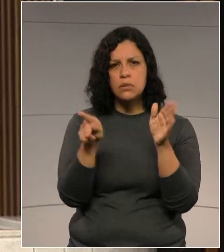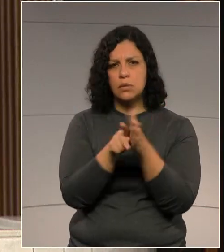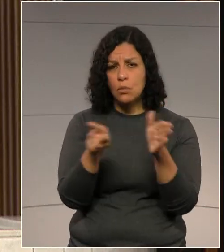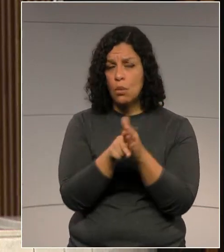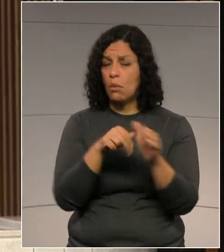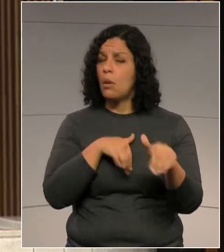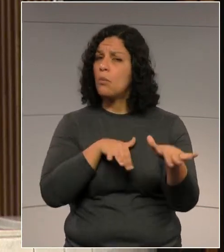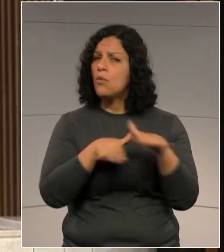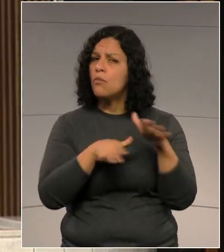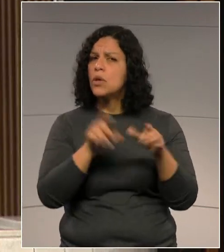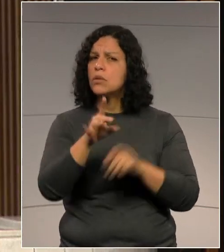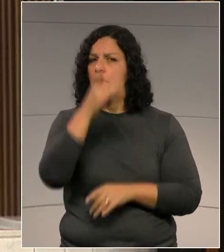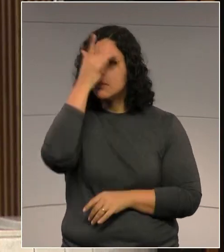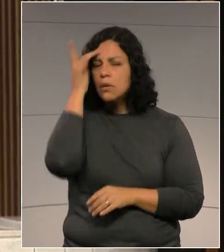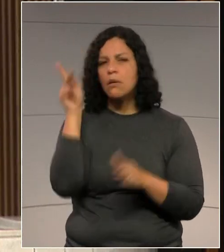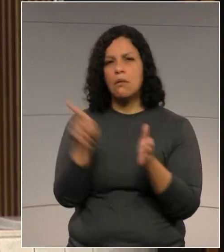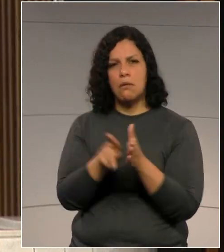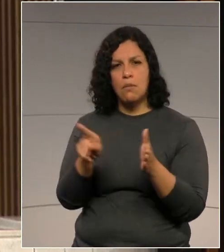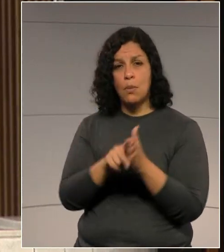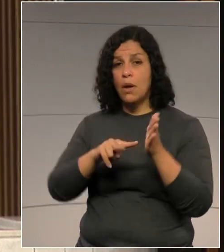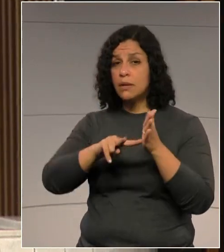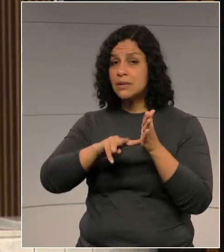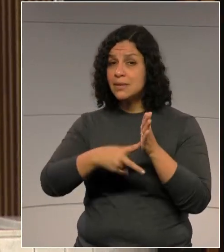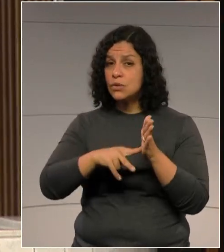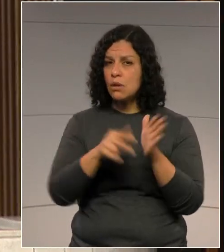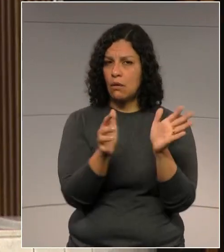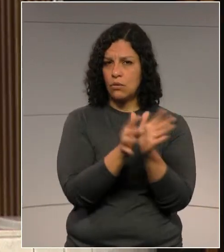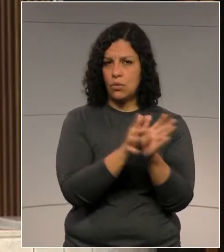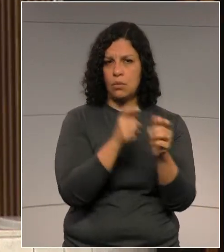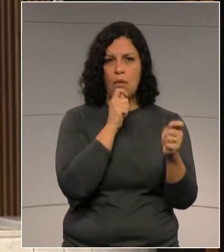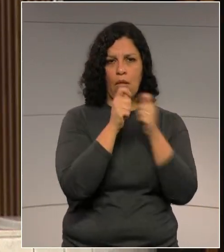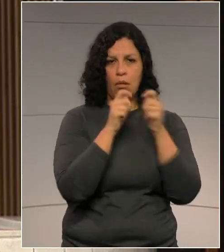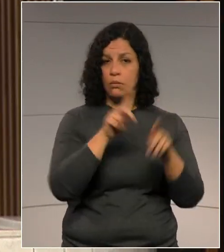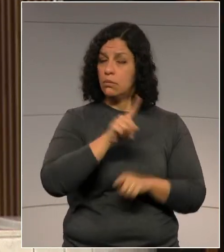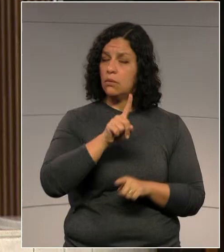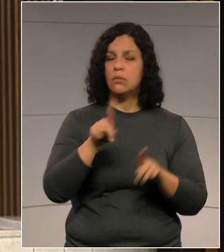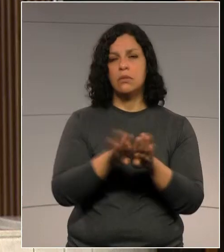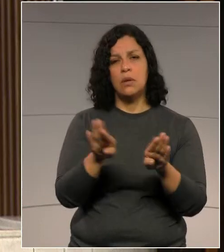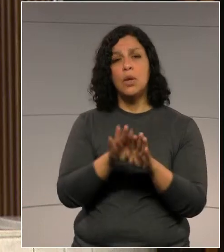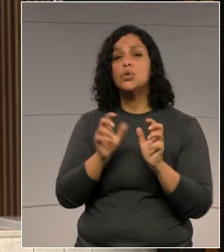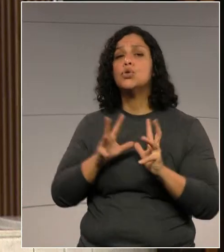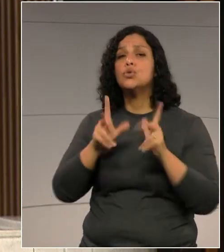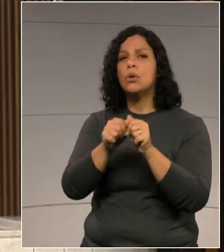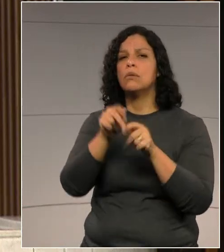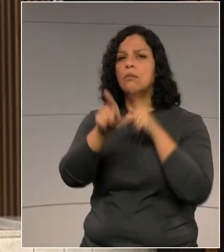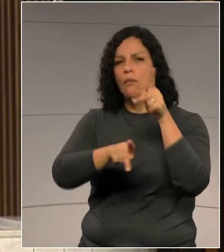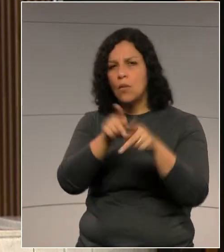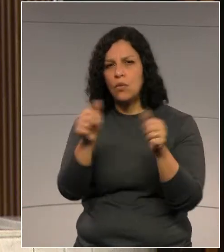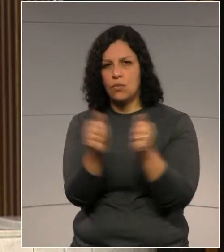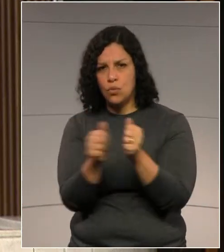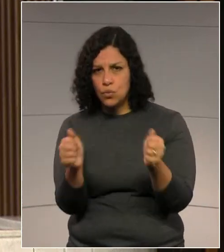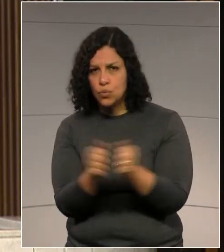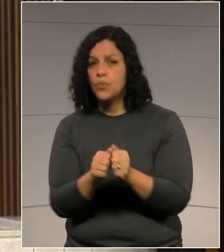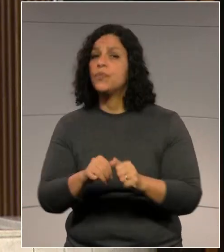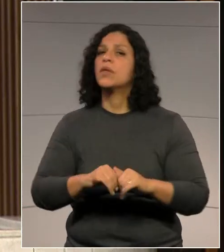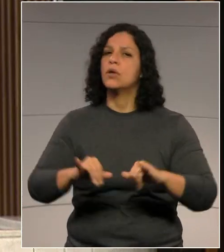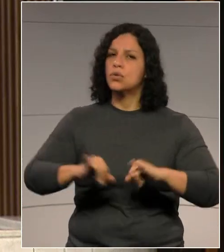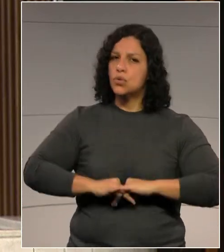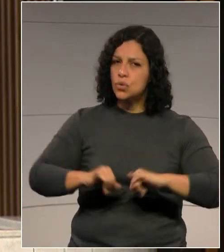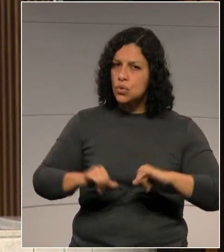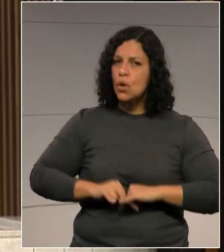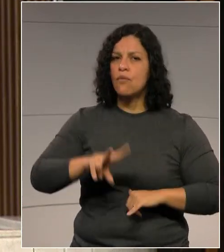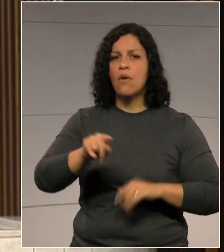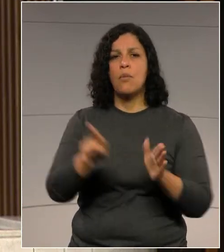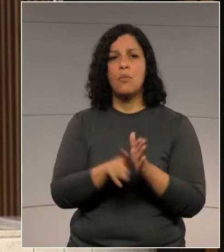não só os candidatos, os sindicatos da categoria, mas também toda a população, que vai sofrer com os